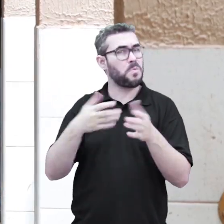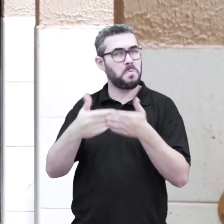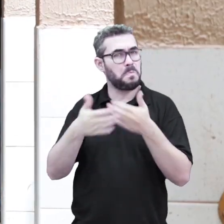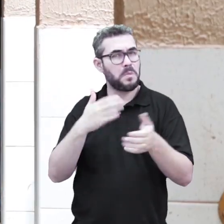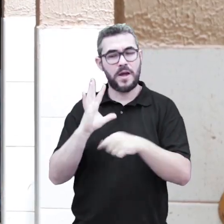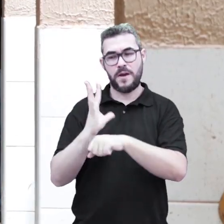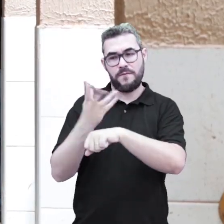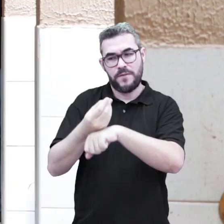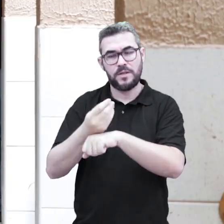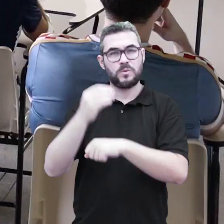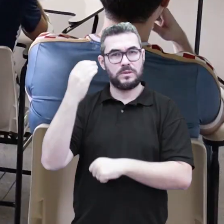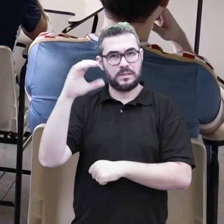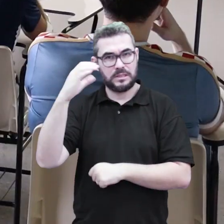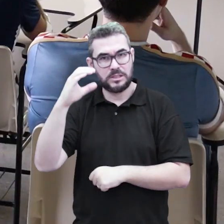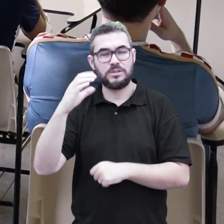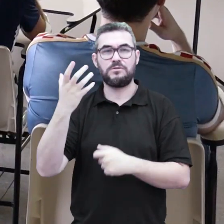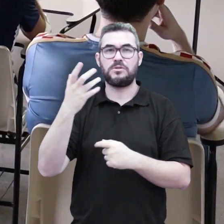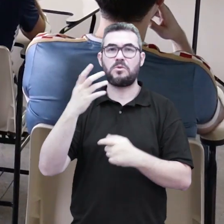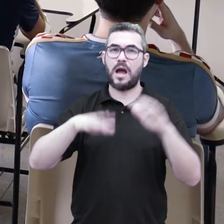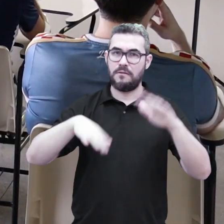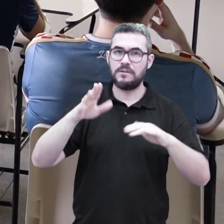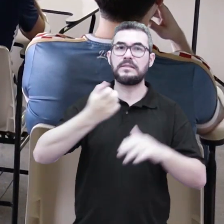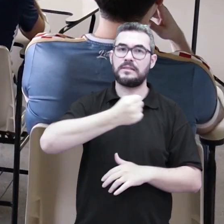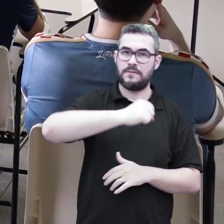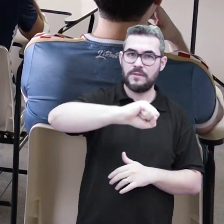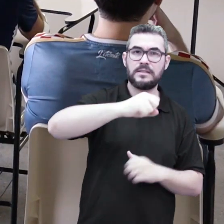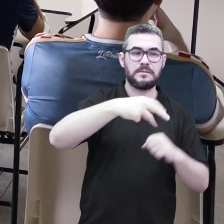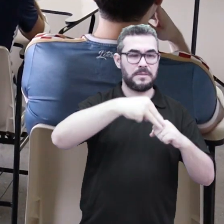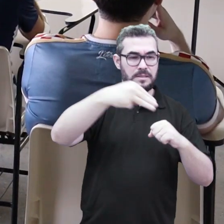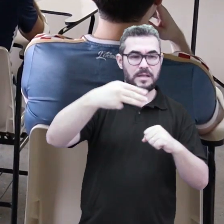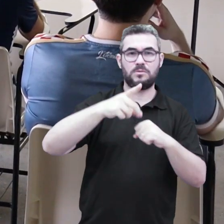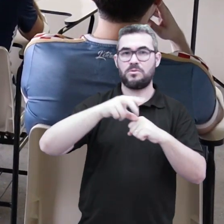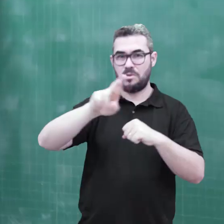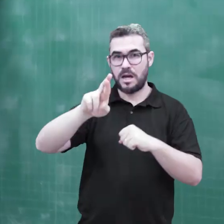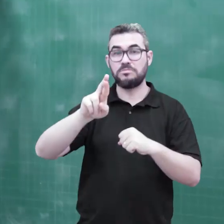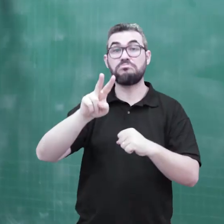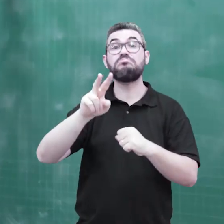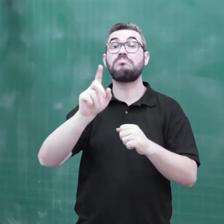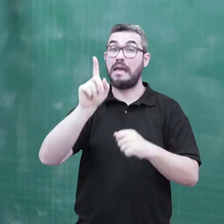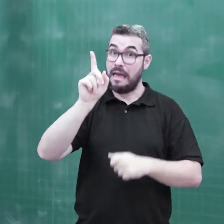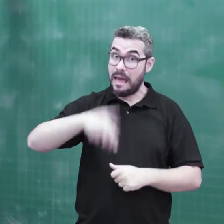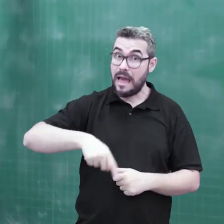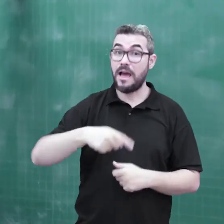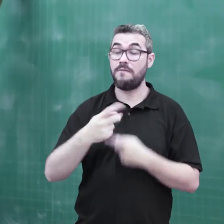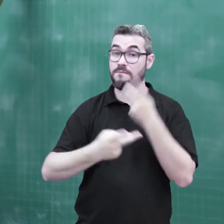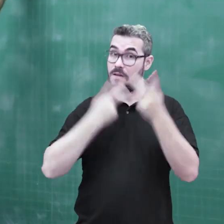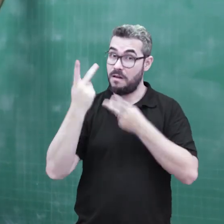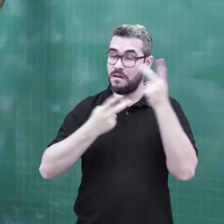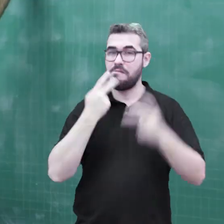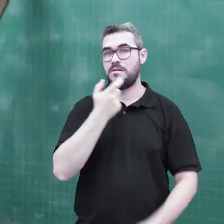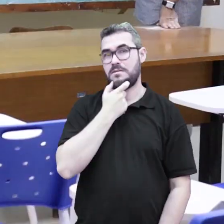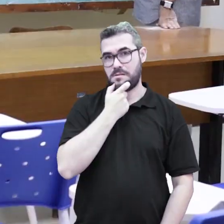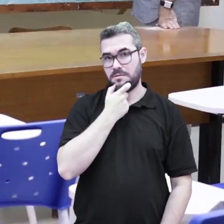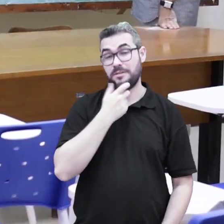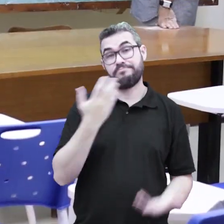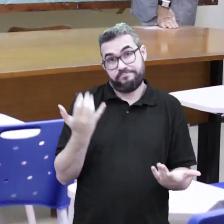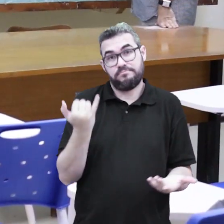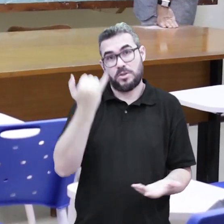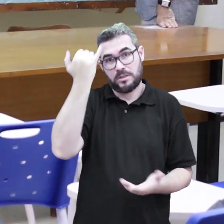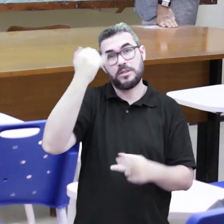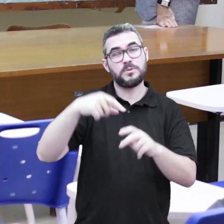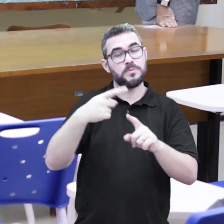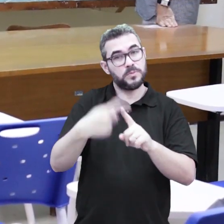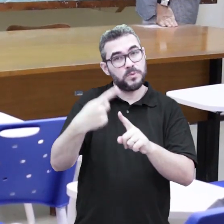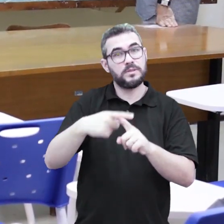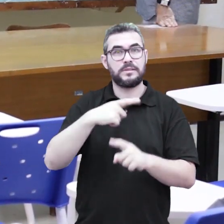científicos vinculados ao programa e boa parte das defesas de mestrado e doutorado, uma necessidade diante do intenso intercâmbio com